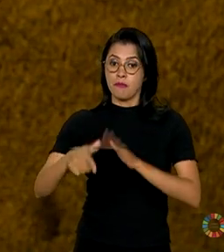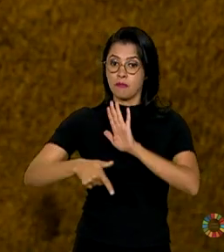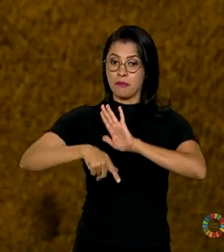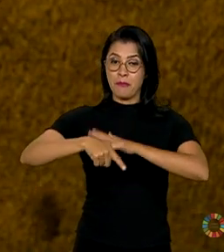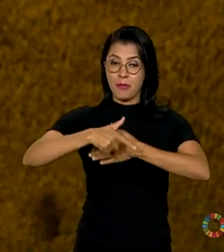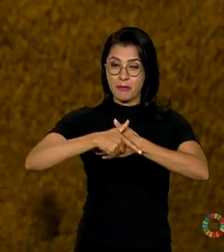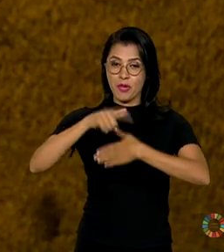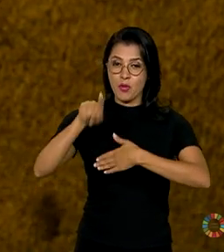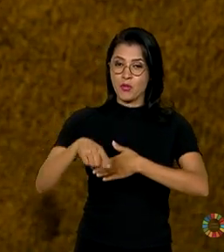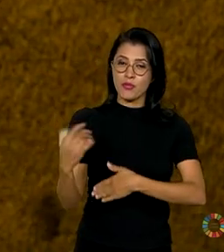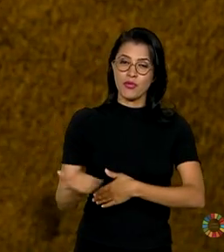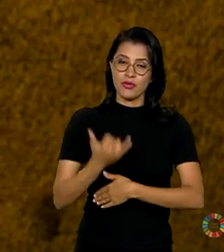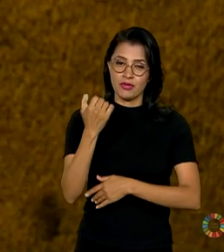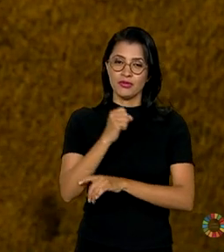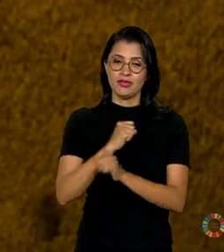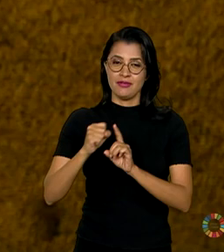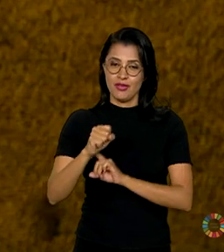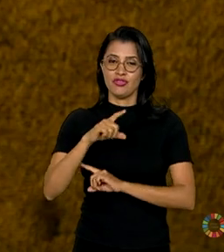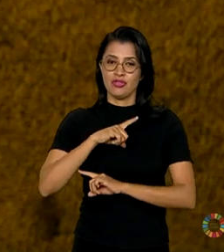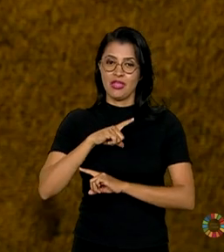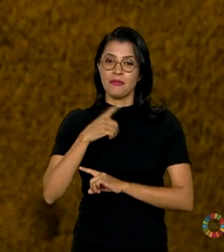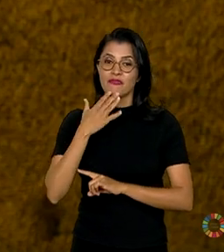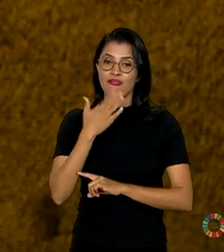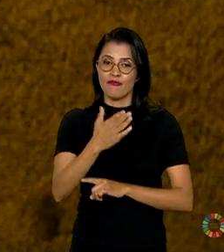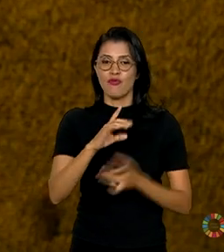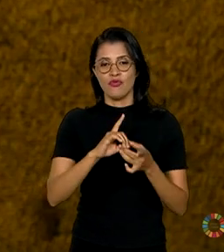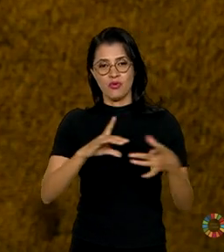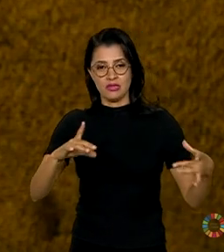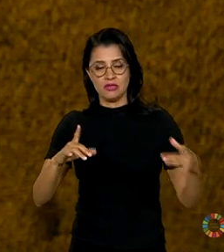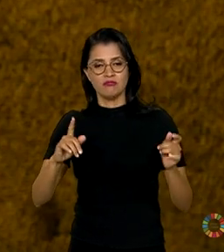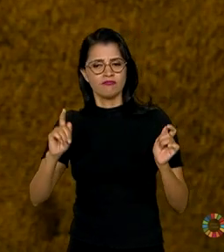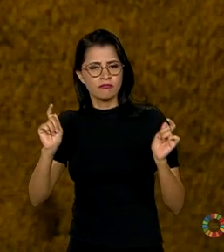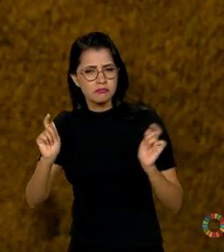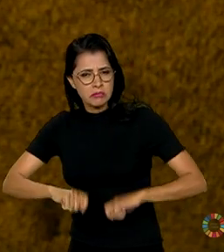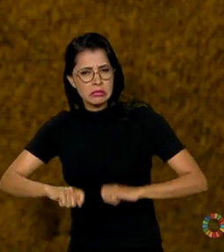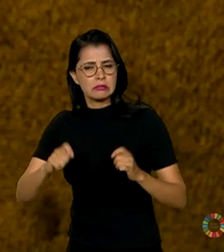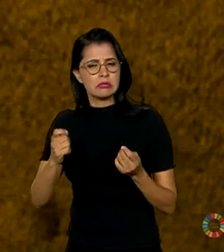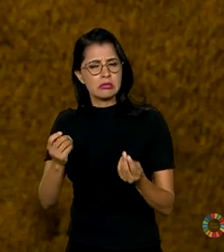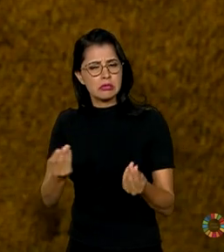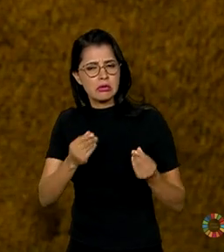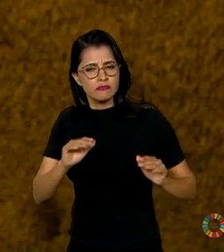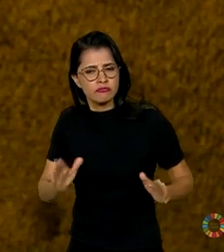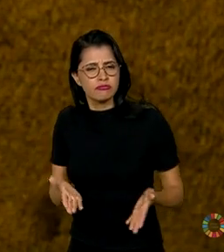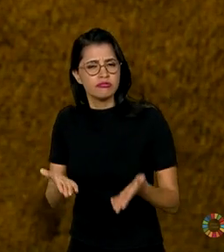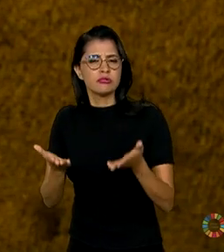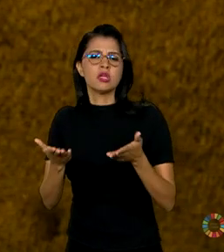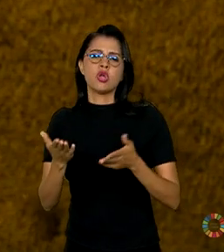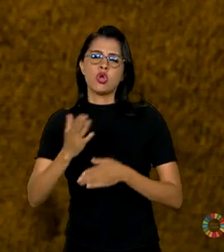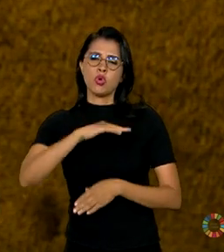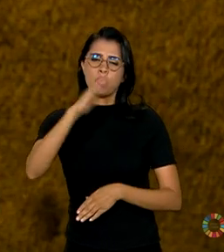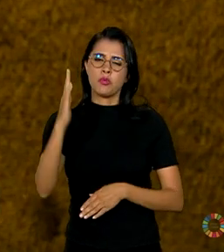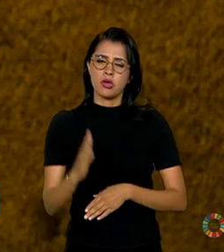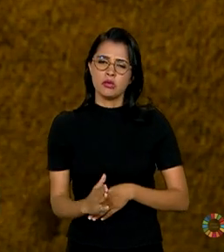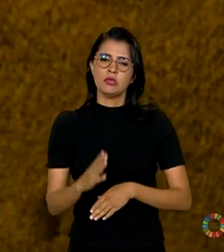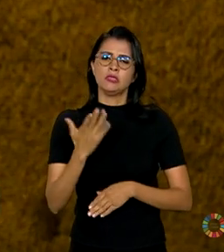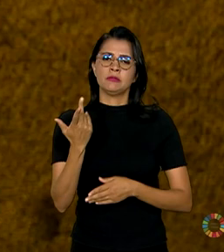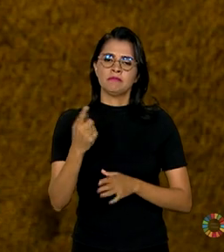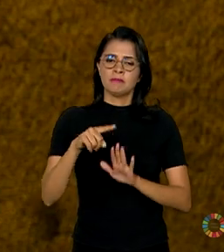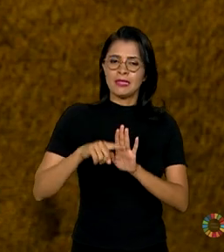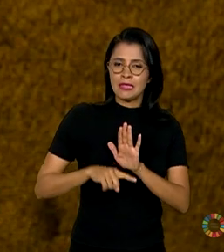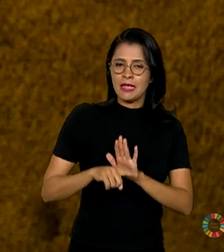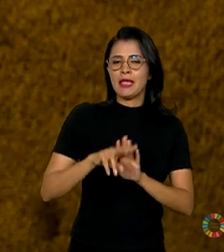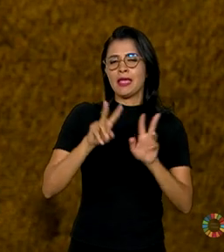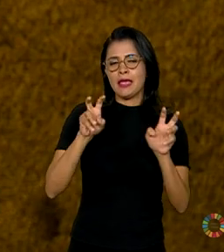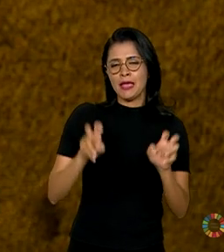a sociedade civil tem para a democracia, a capacidade de sensibilizar o Estado para agendas que são